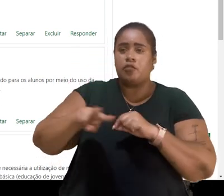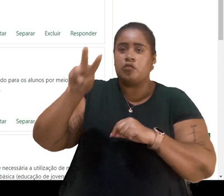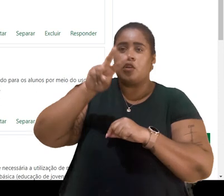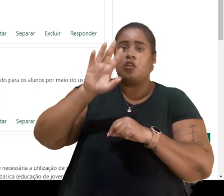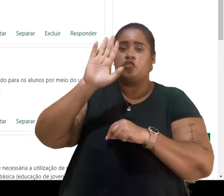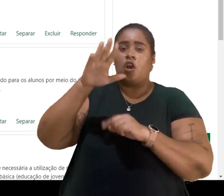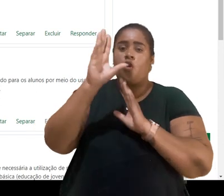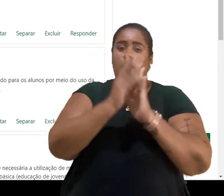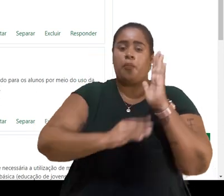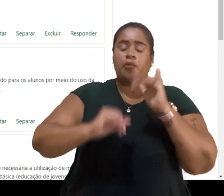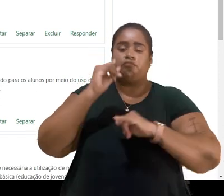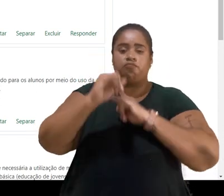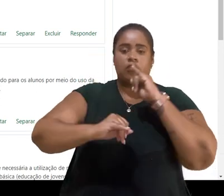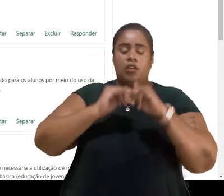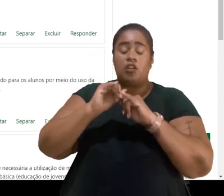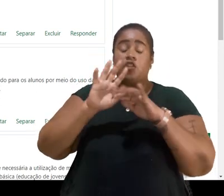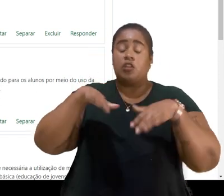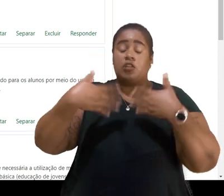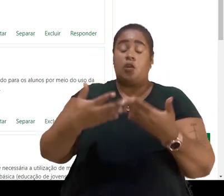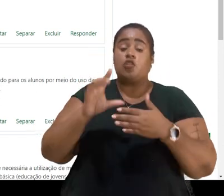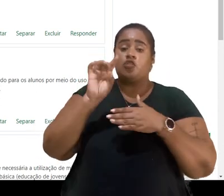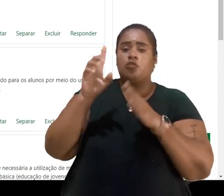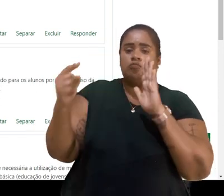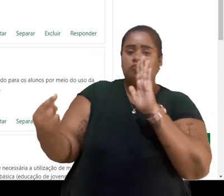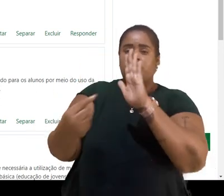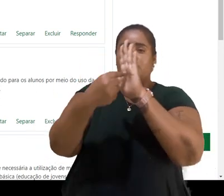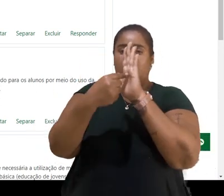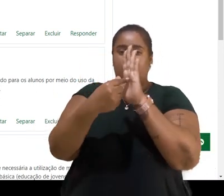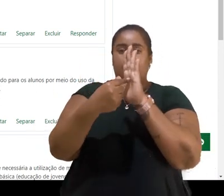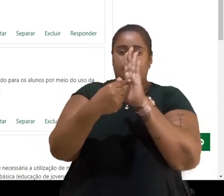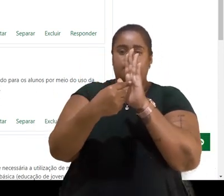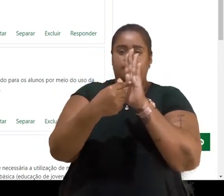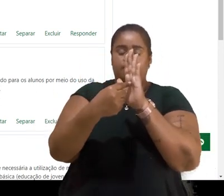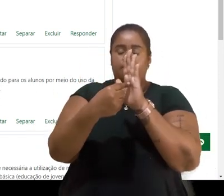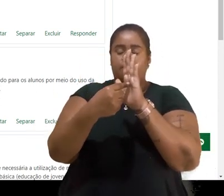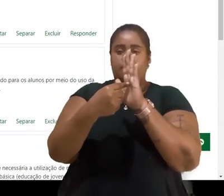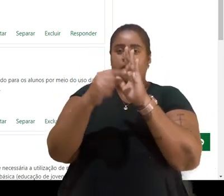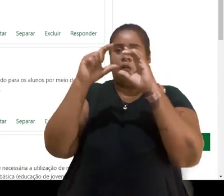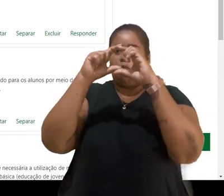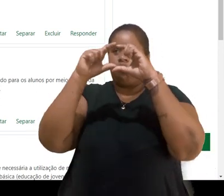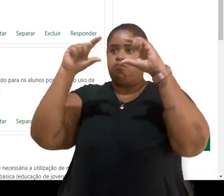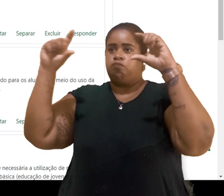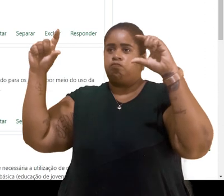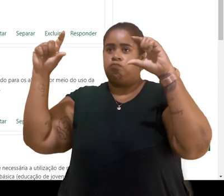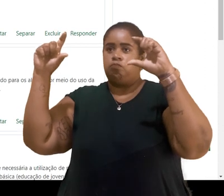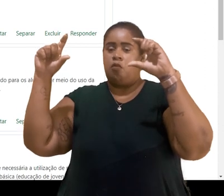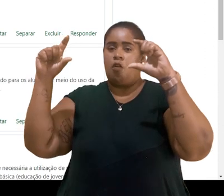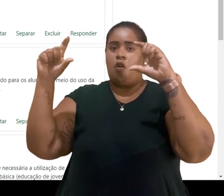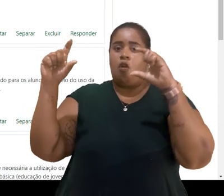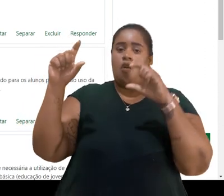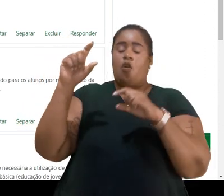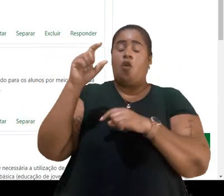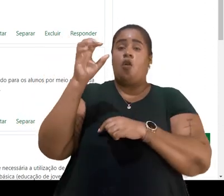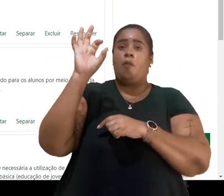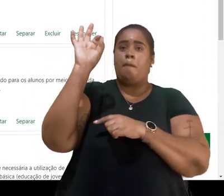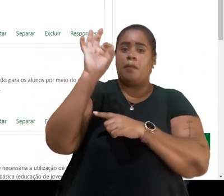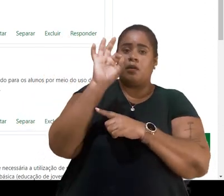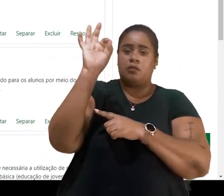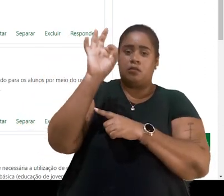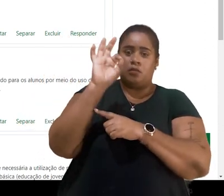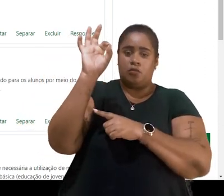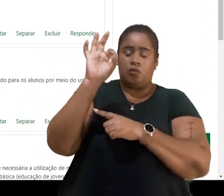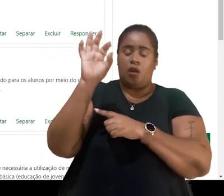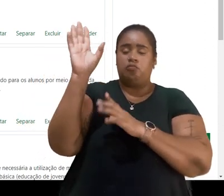visualizar essa funcionalidade. Então aqui no caso é só clicar em cima aqui do lado desse ícone onde está